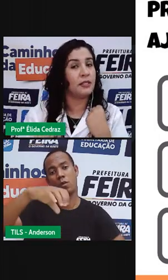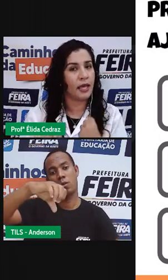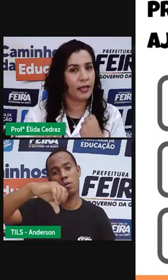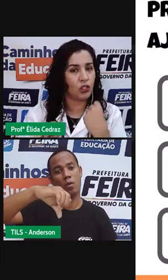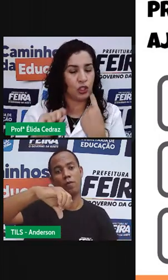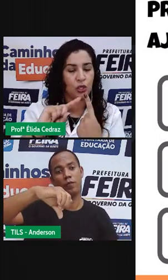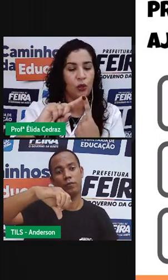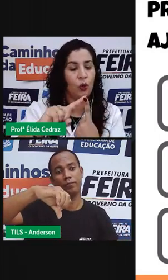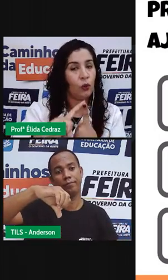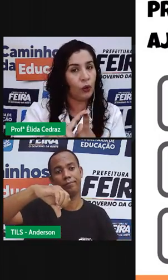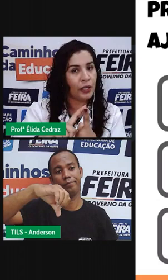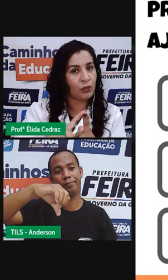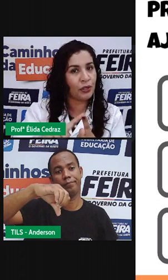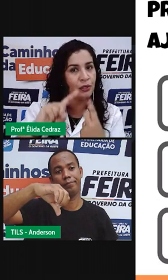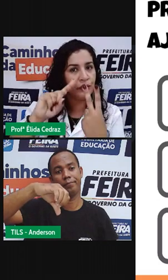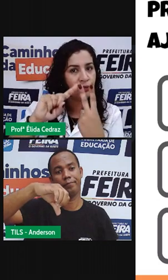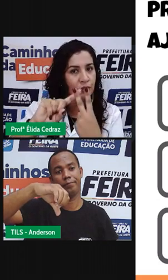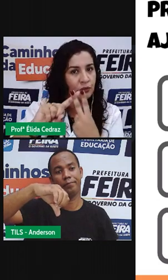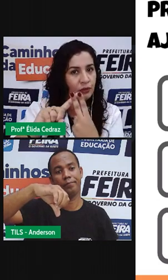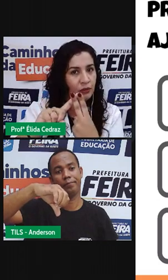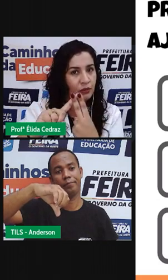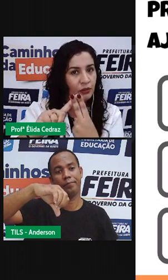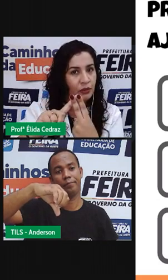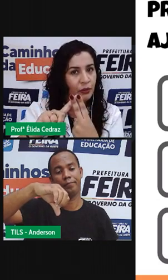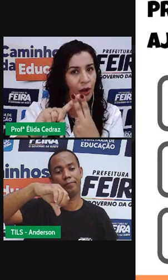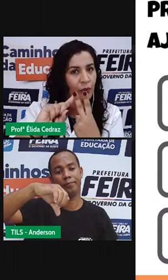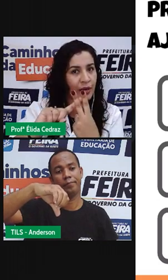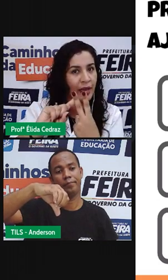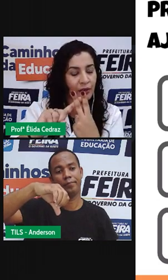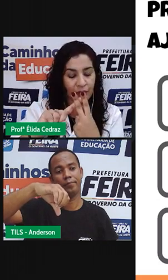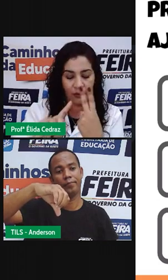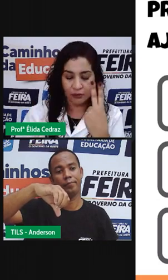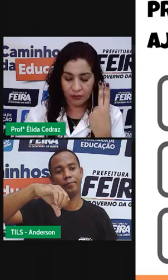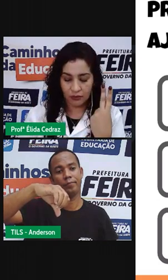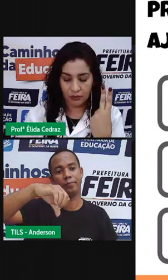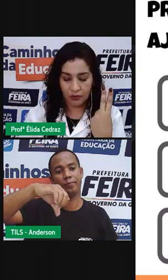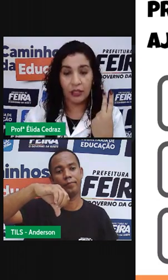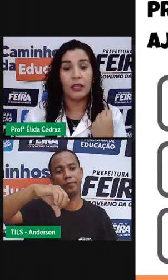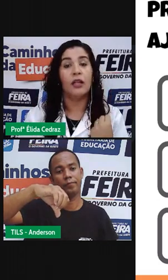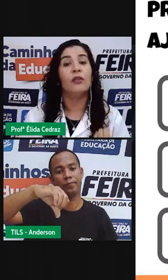em dois. Sete. Oito. Qual o horário?